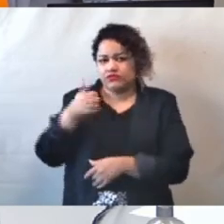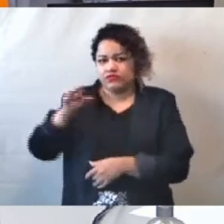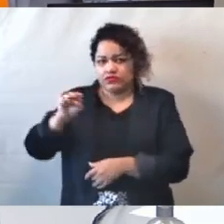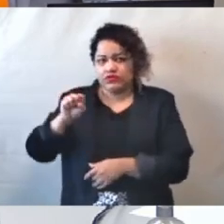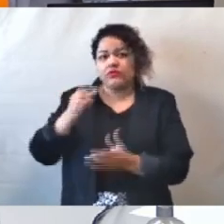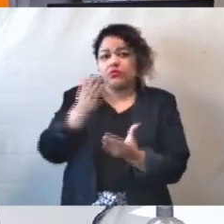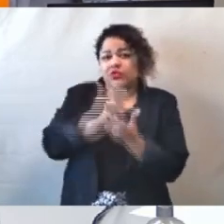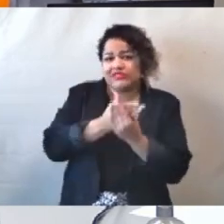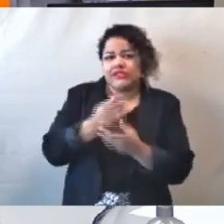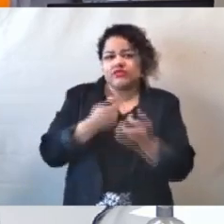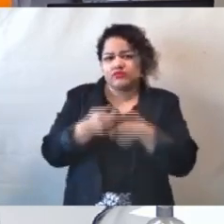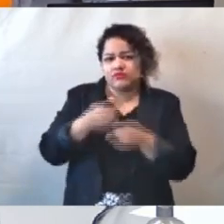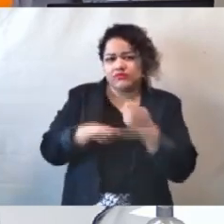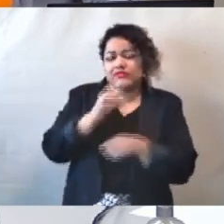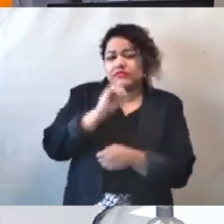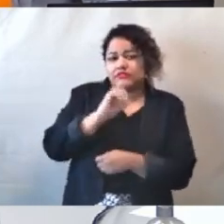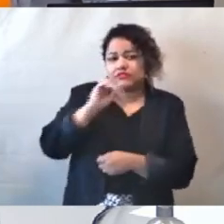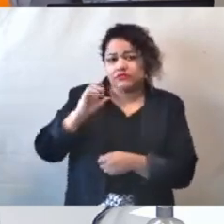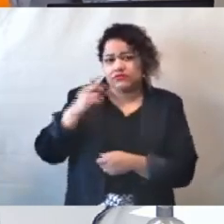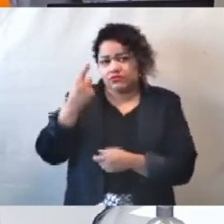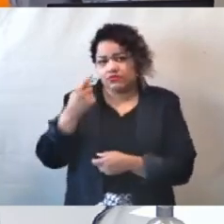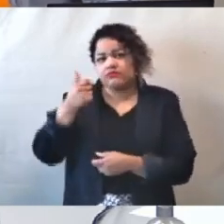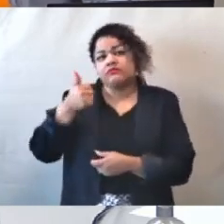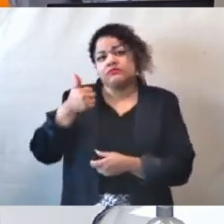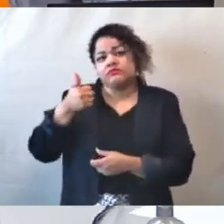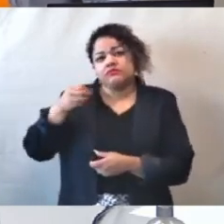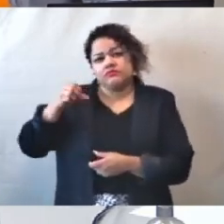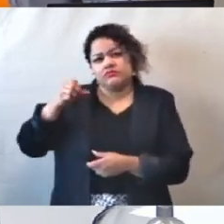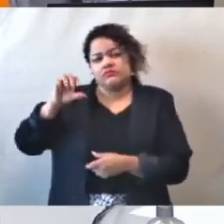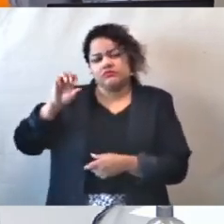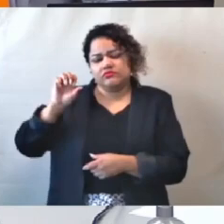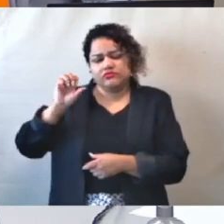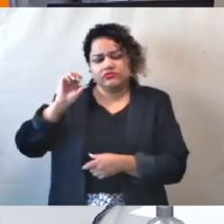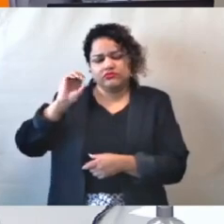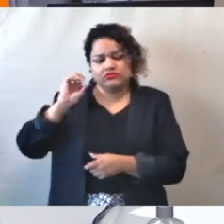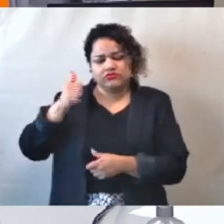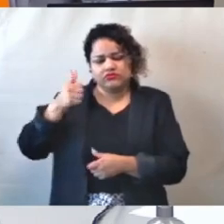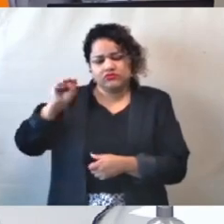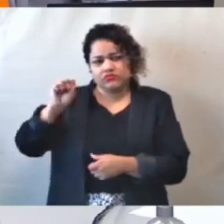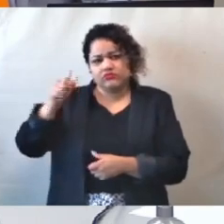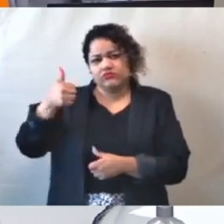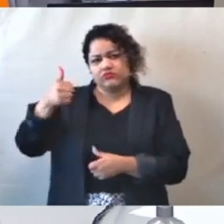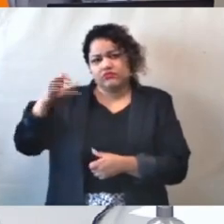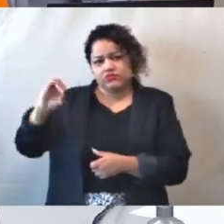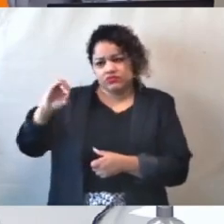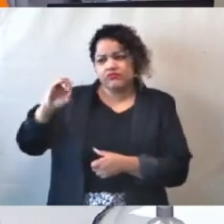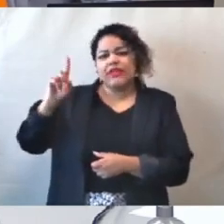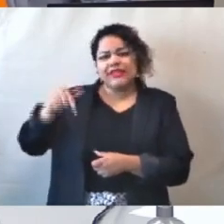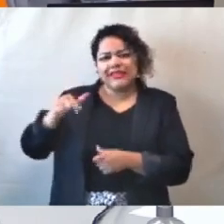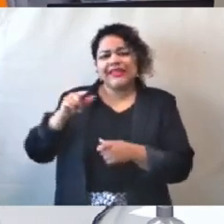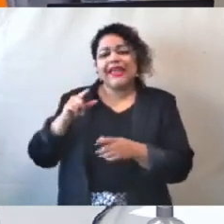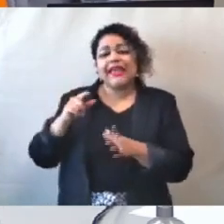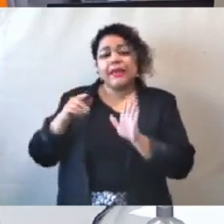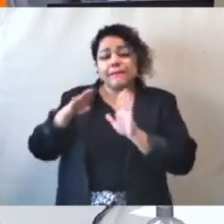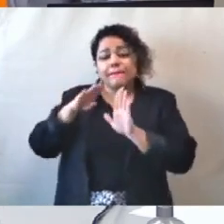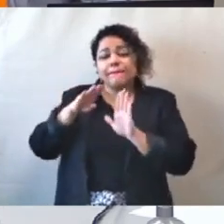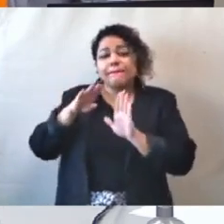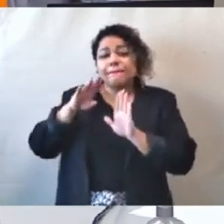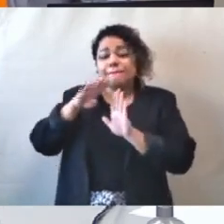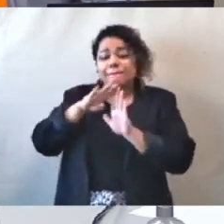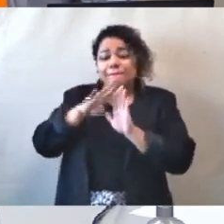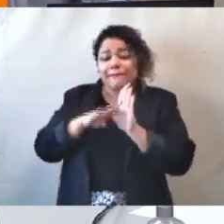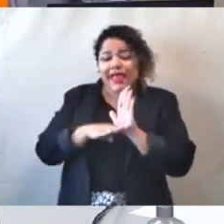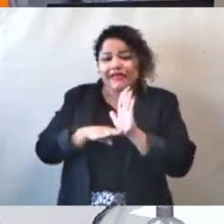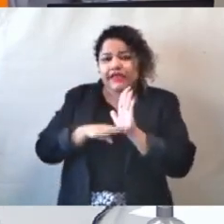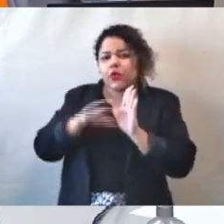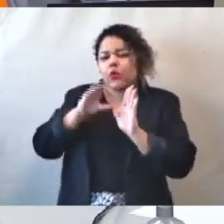-445-18-10, cujo objeto previa o atingimento dos padrões de classe 3, pergunto, o